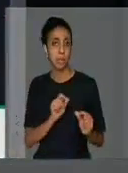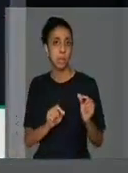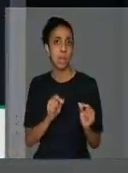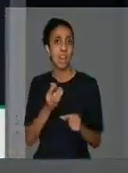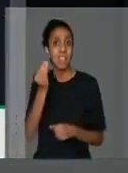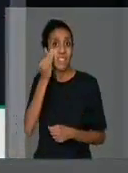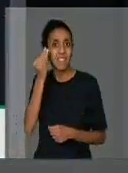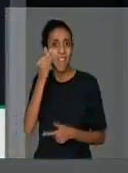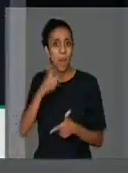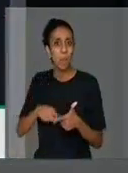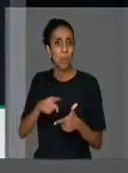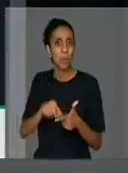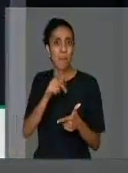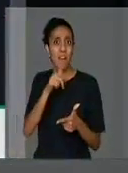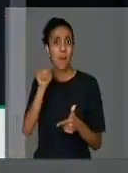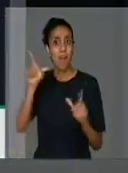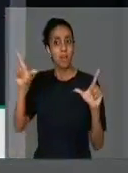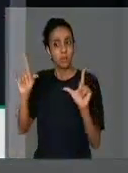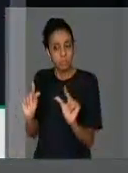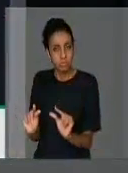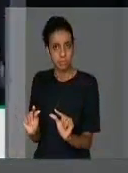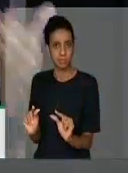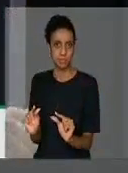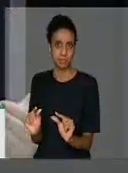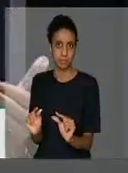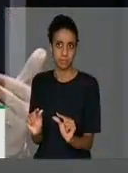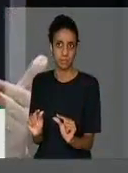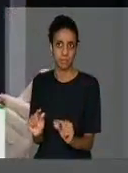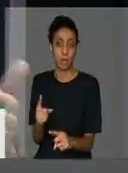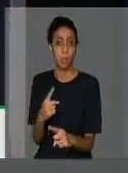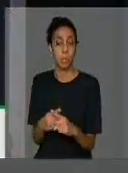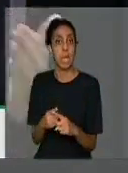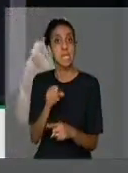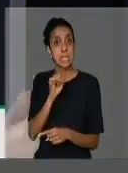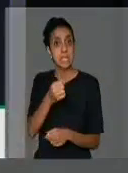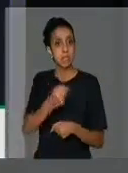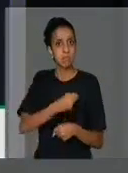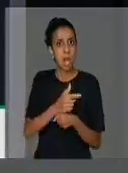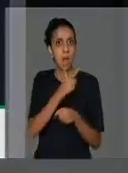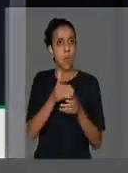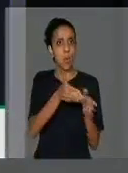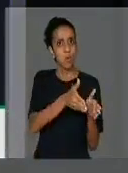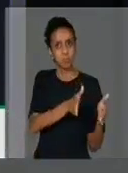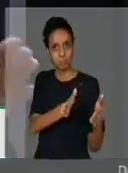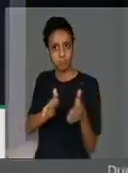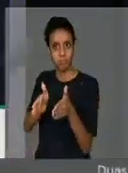minimizar essa crise hídrica e fazermos com a chegada da transpulsão, nós possamos... Obrigado.